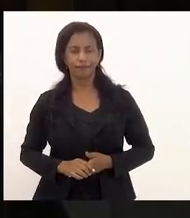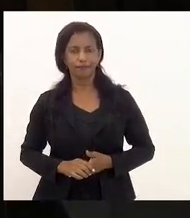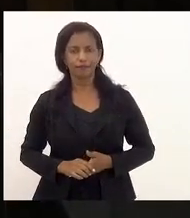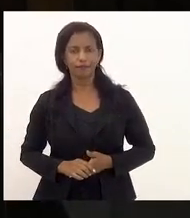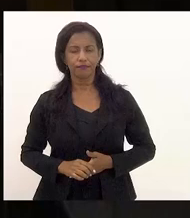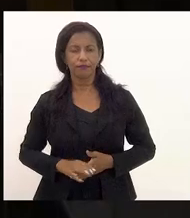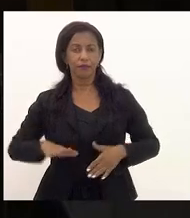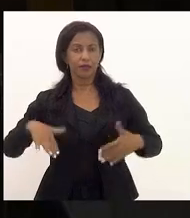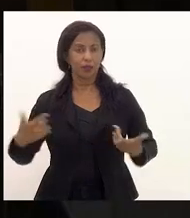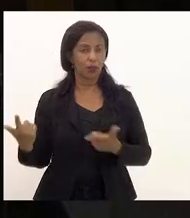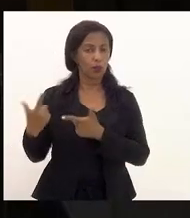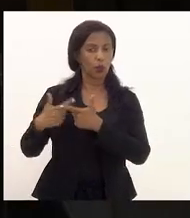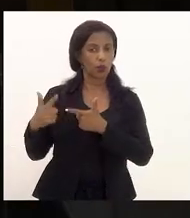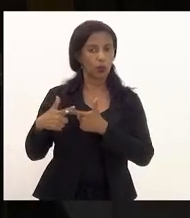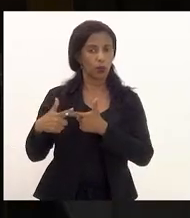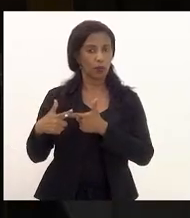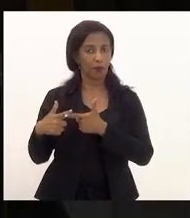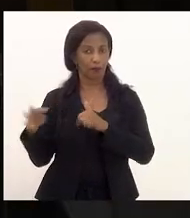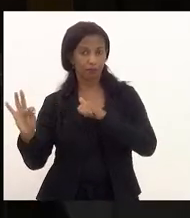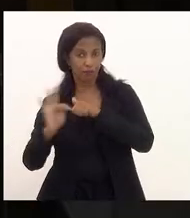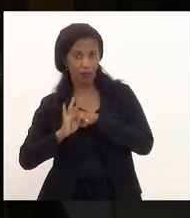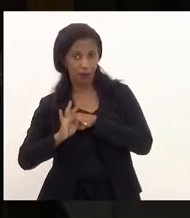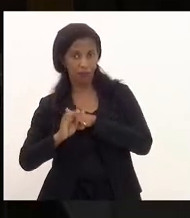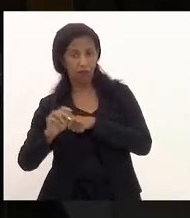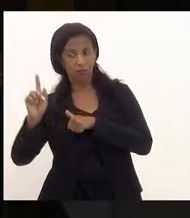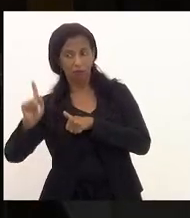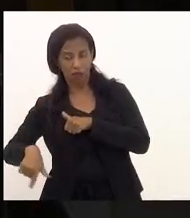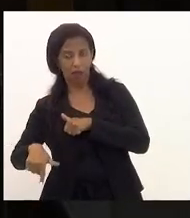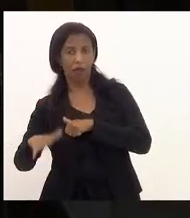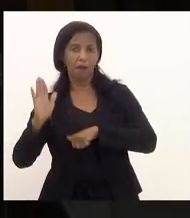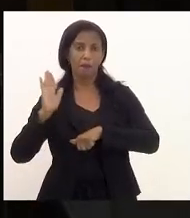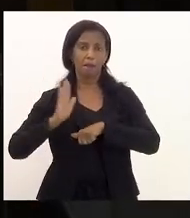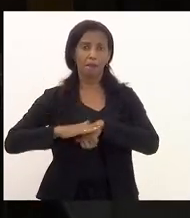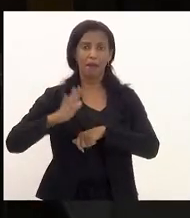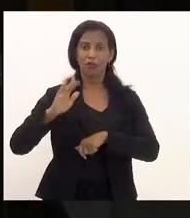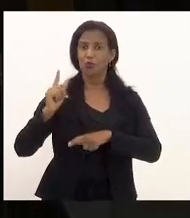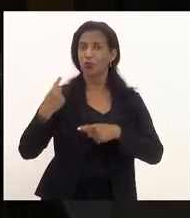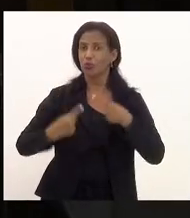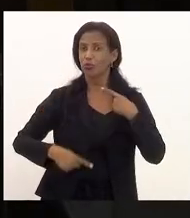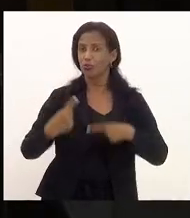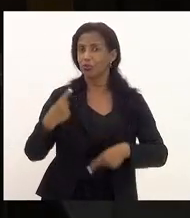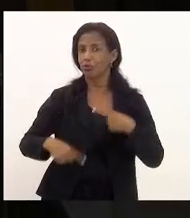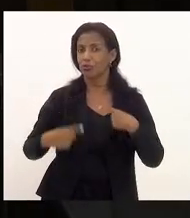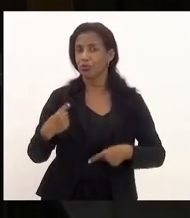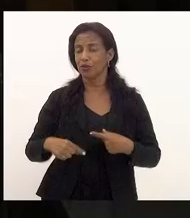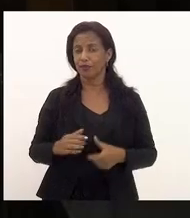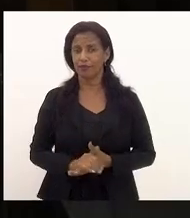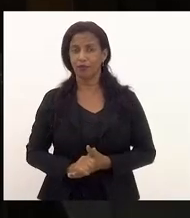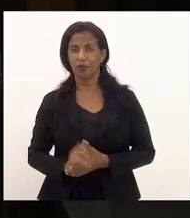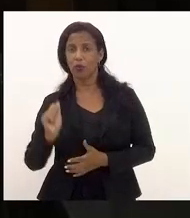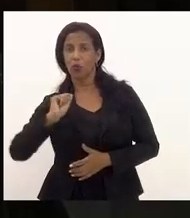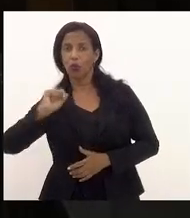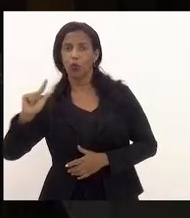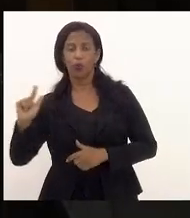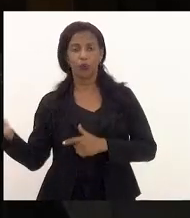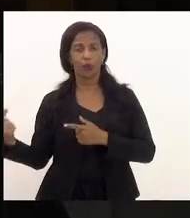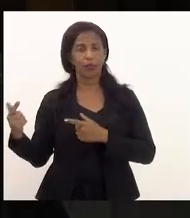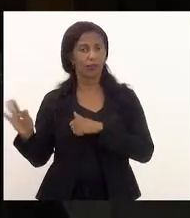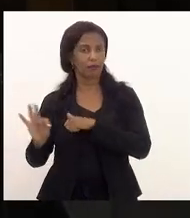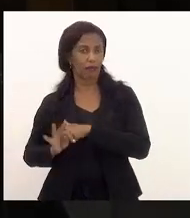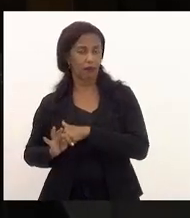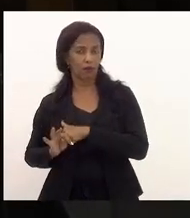Então, o problema é técnico, é, mas é muito mais político do que técnico,